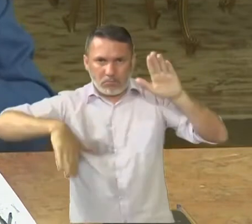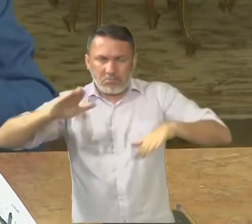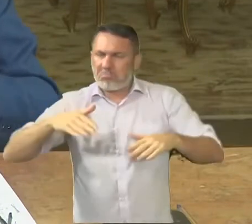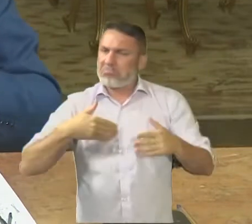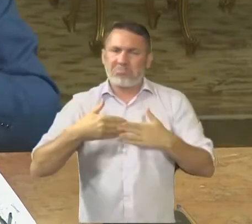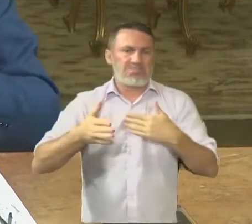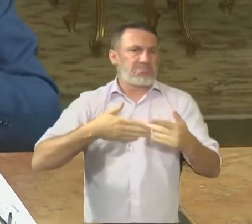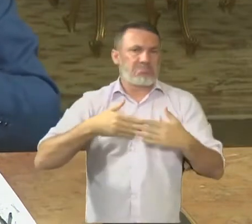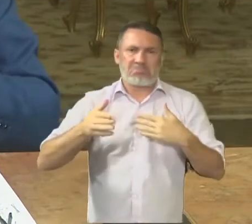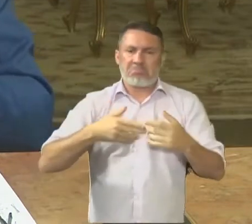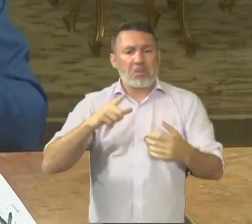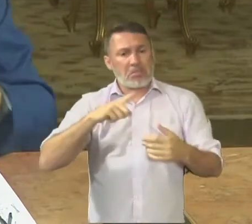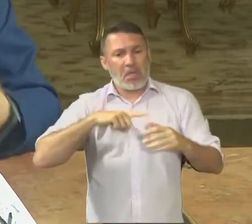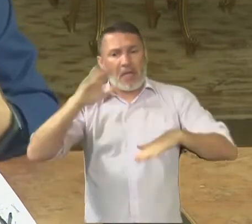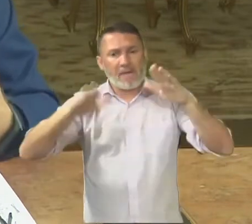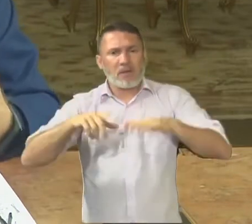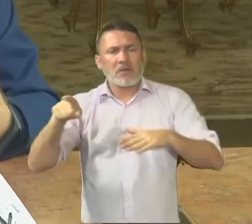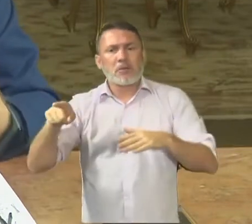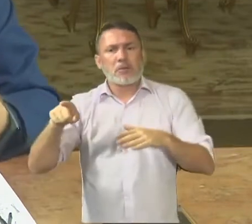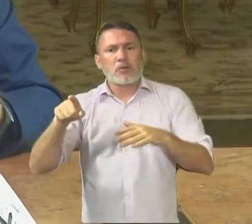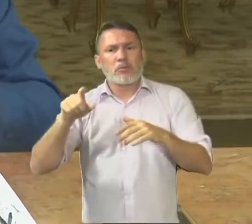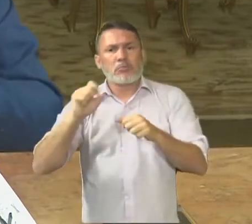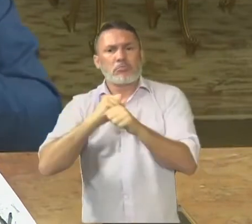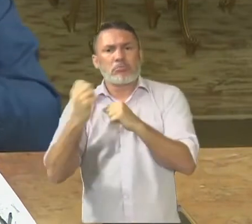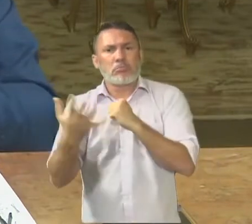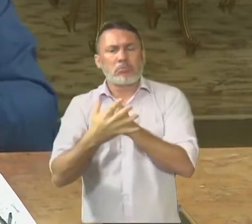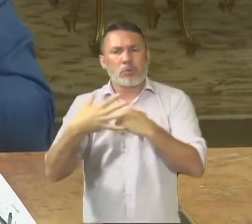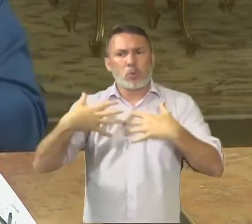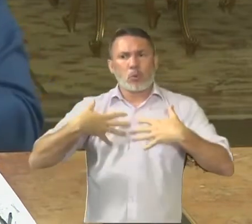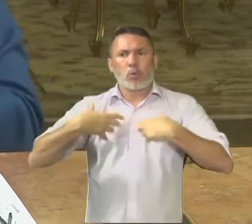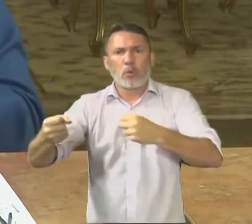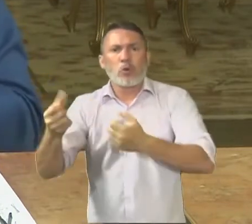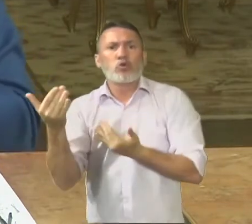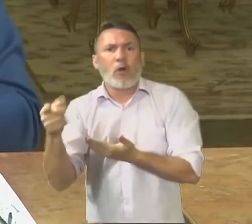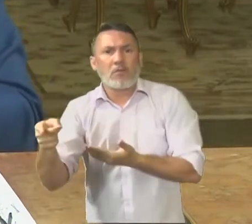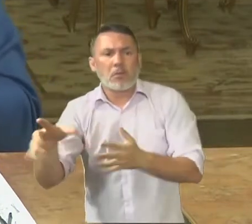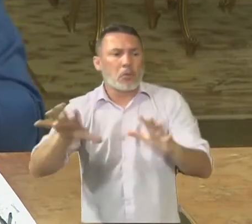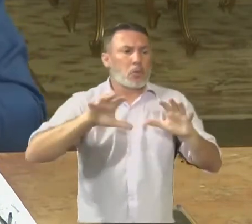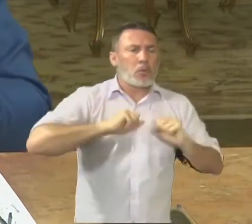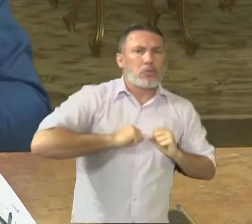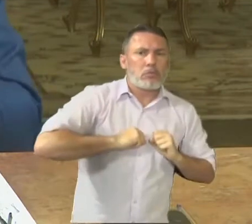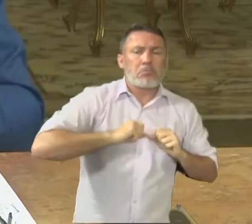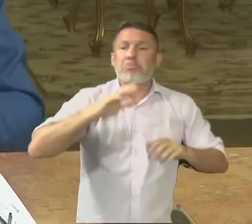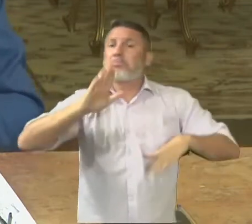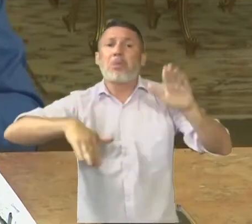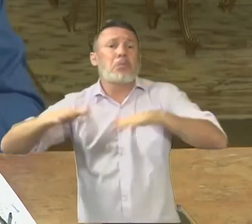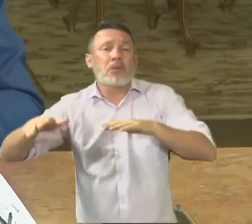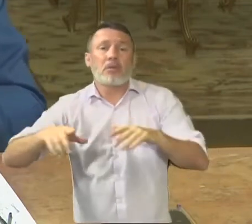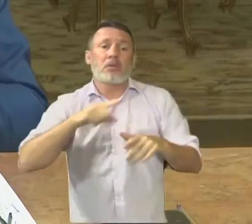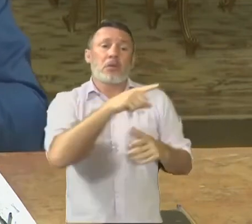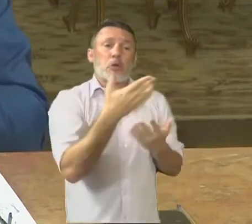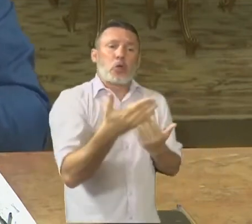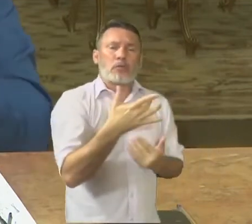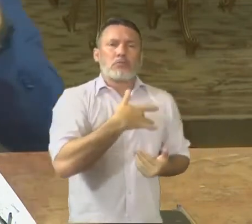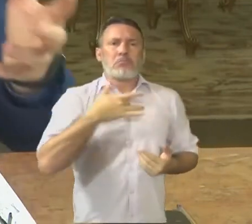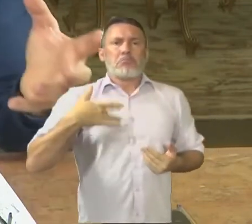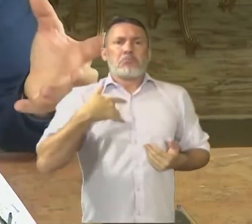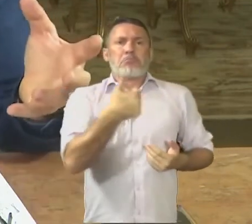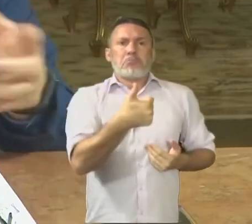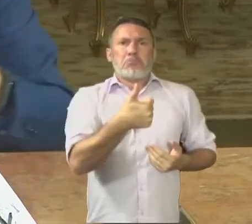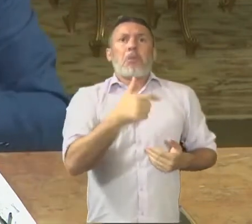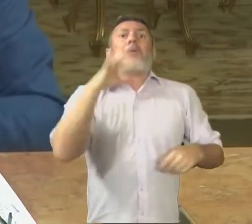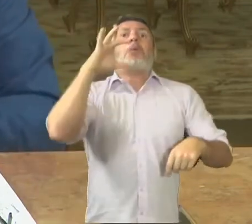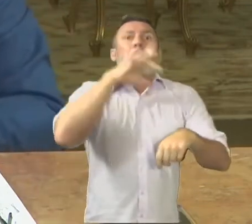jovem é muito vulnerável. E a pessoa jovem que tem resistência, ela pode